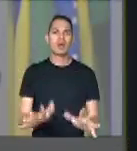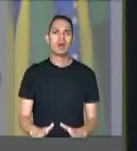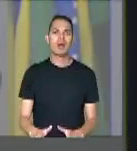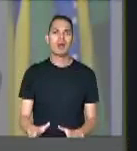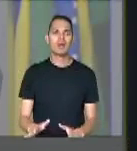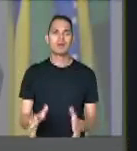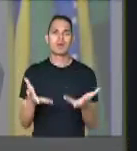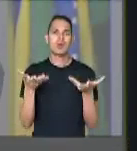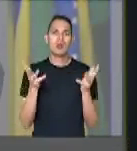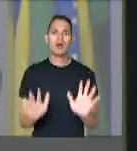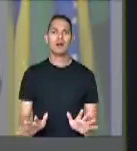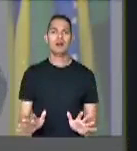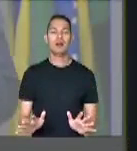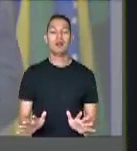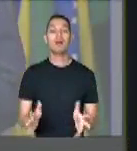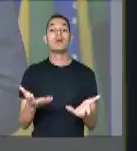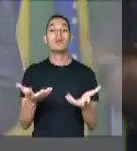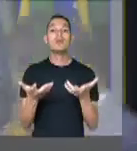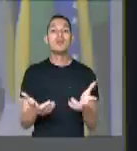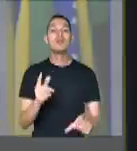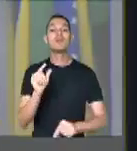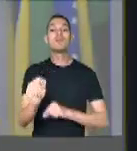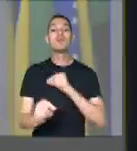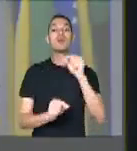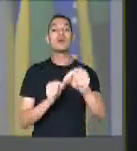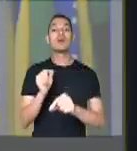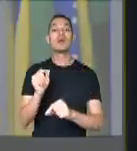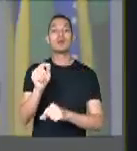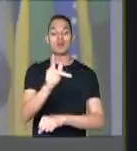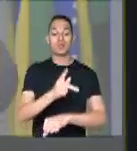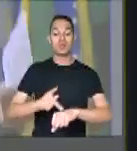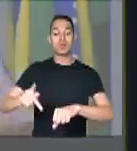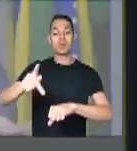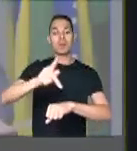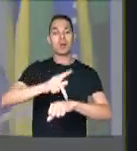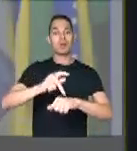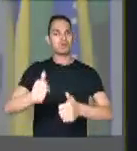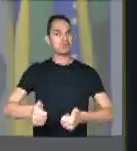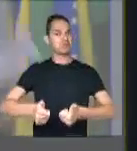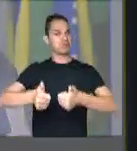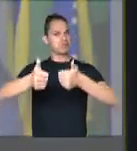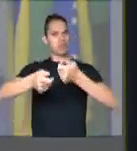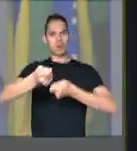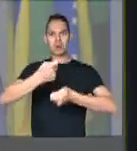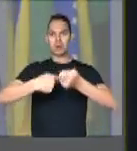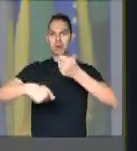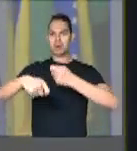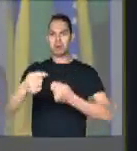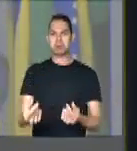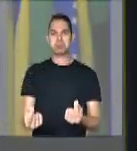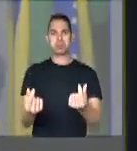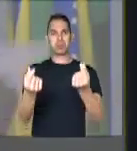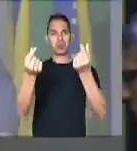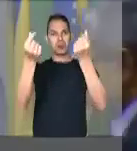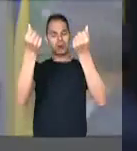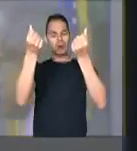não queríamos. Queríamos estar com esse país muito bem, financeiramente,